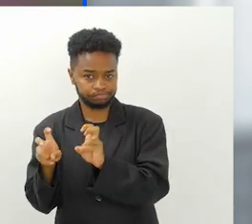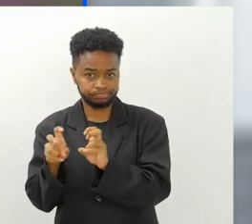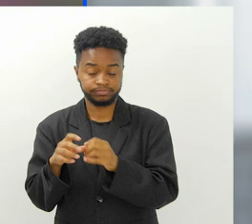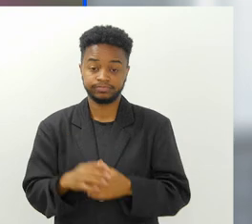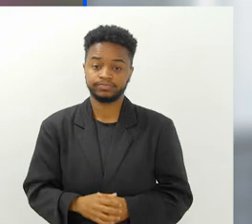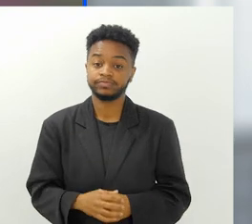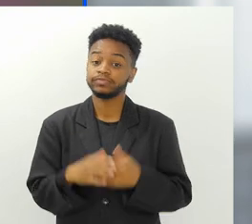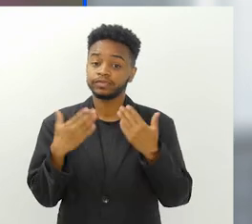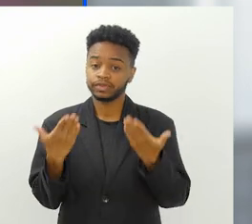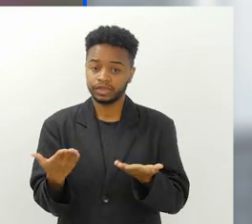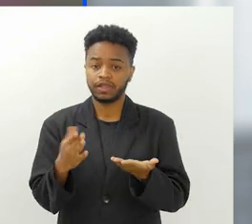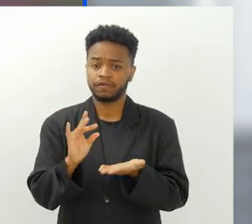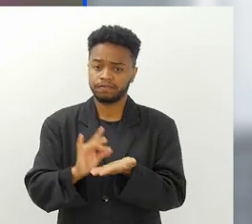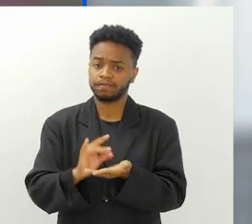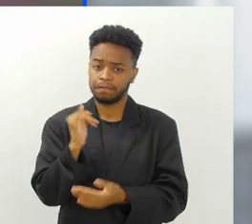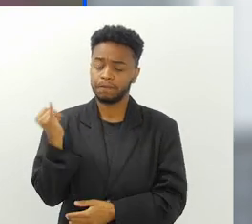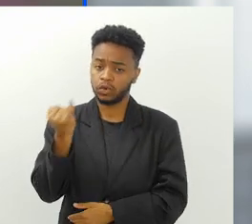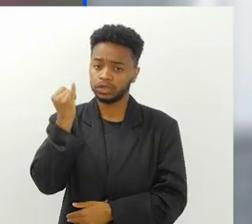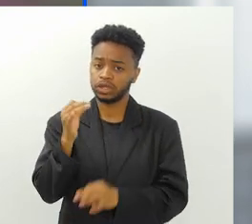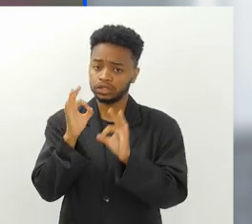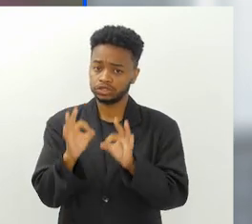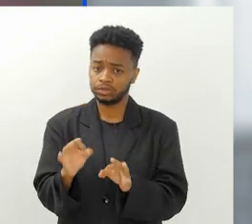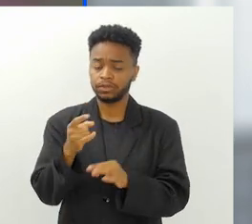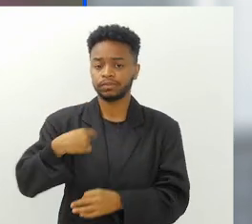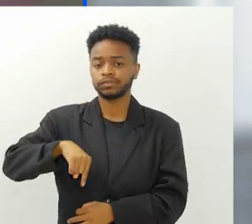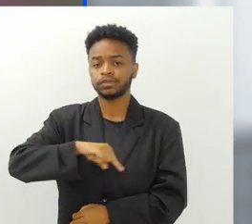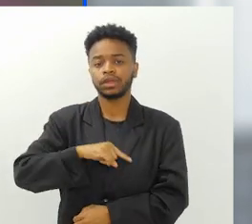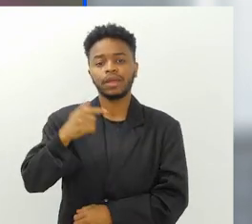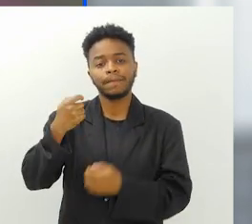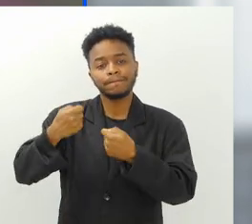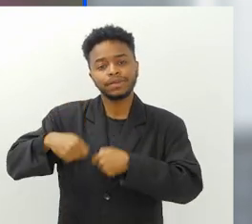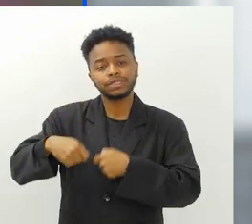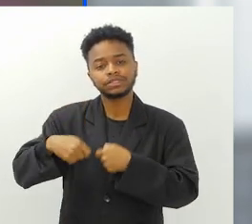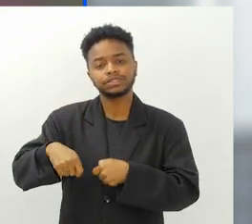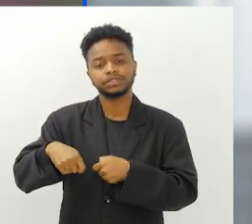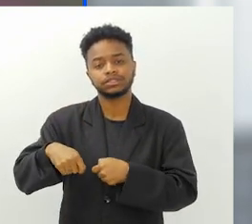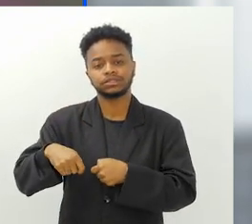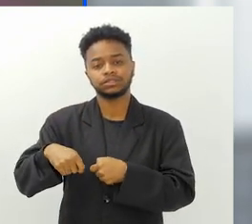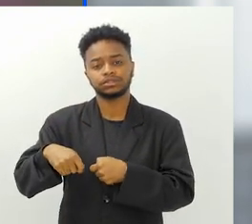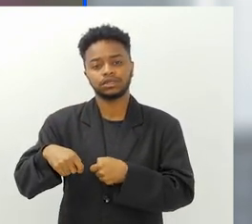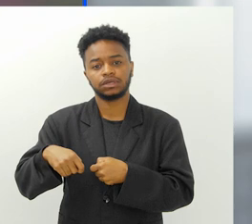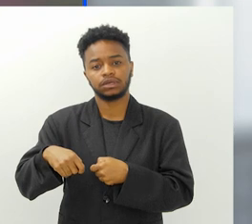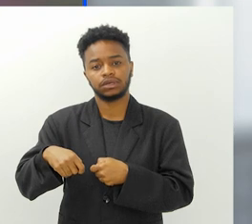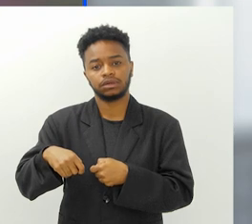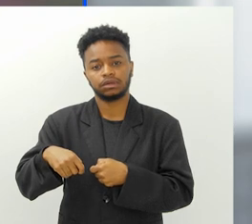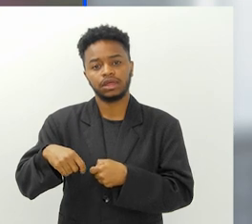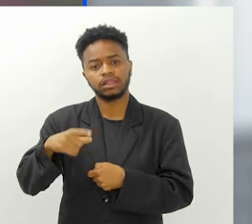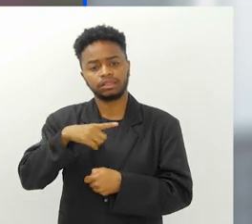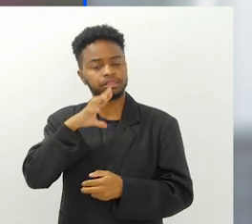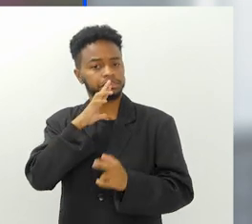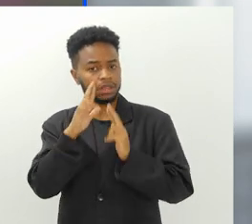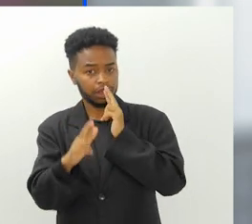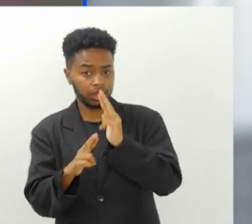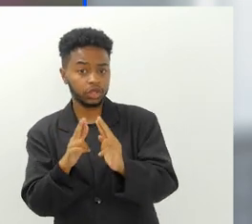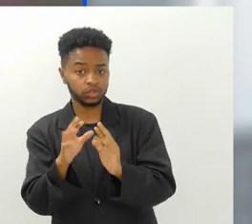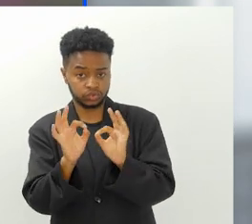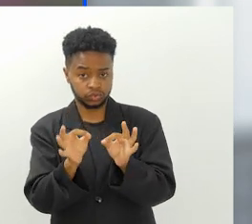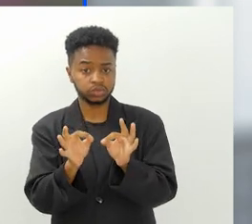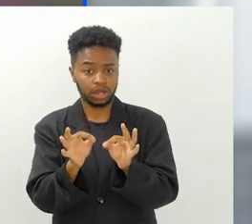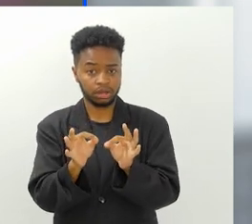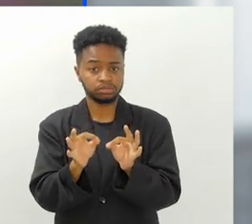né? Então, isso é muito importante, né? A gente precisa ter esse tipo de resultado